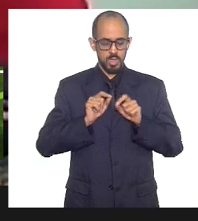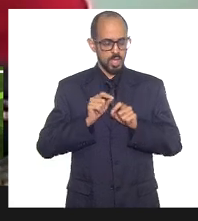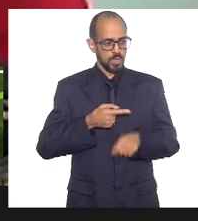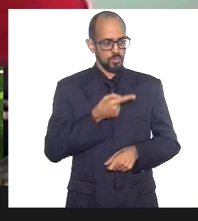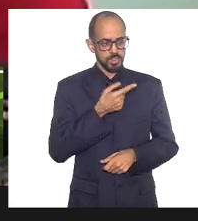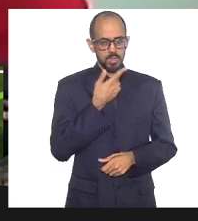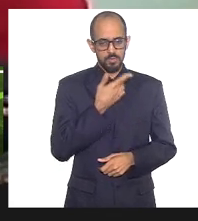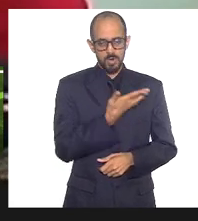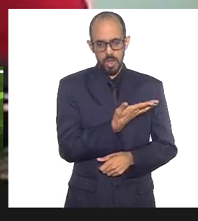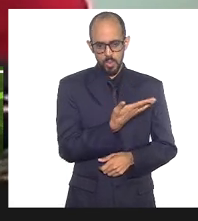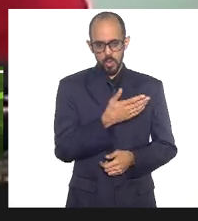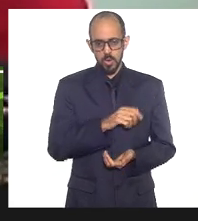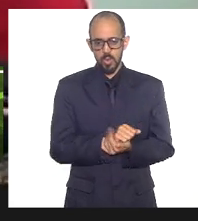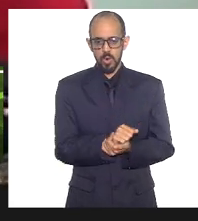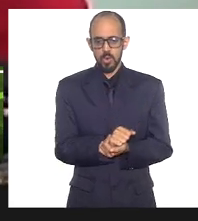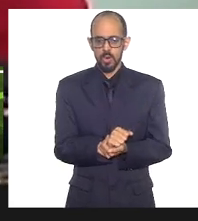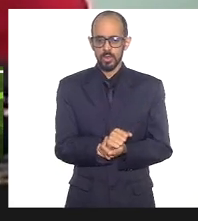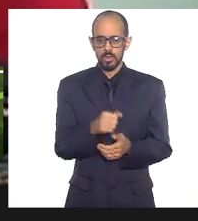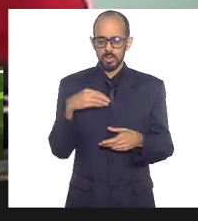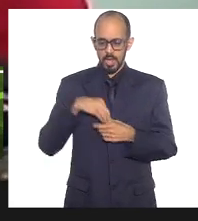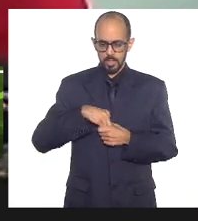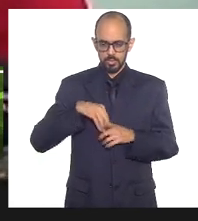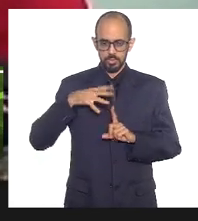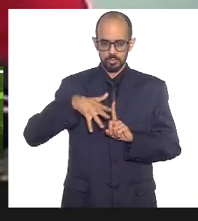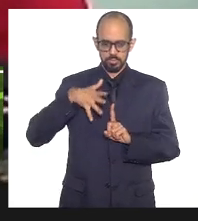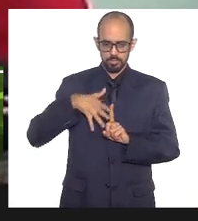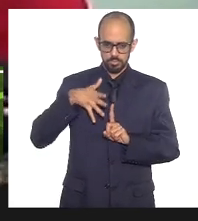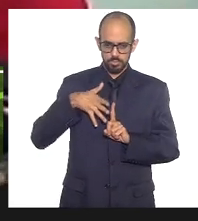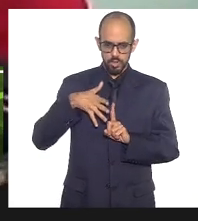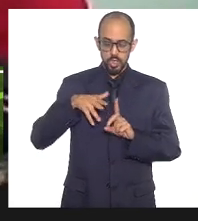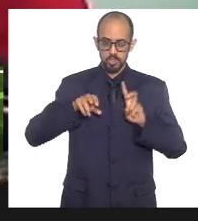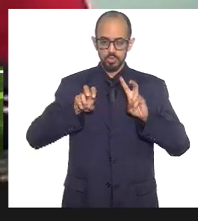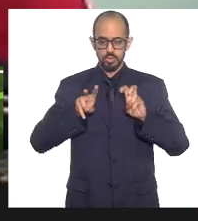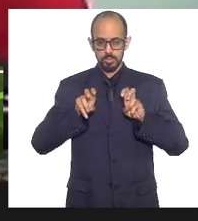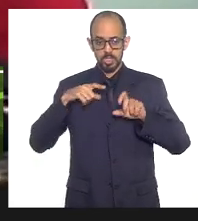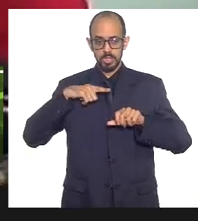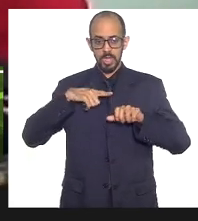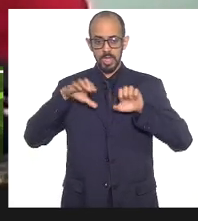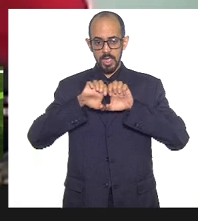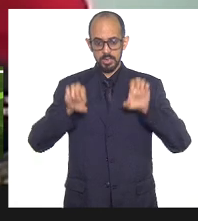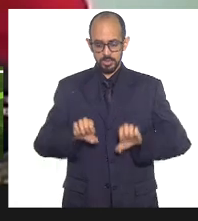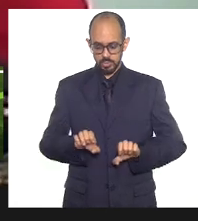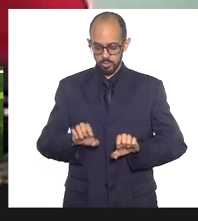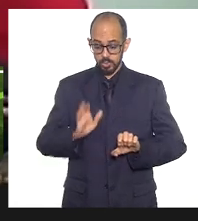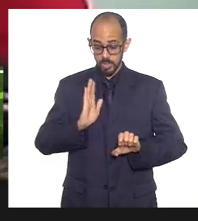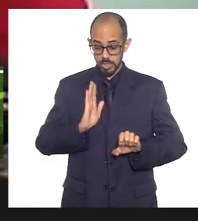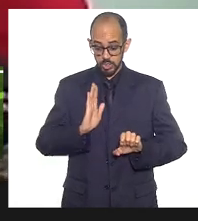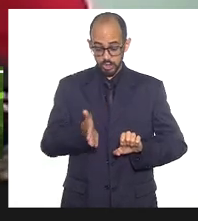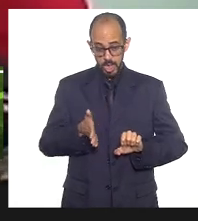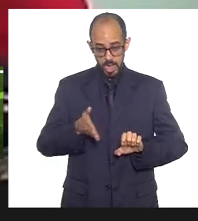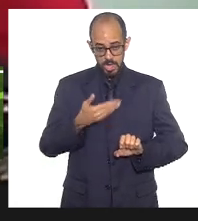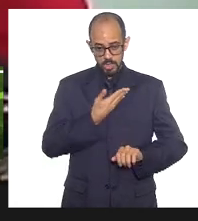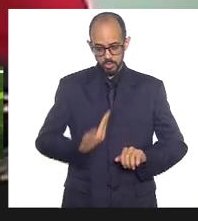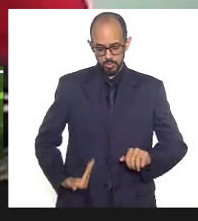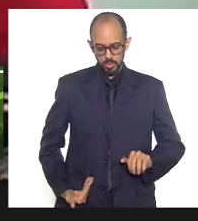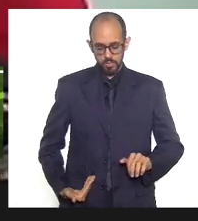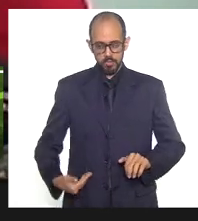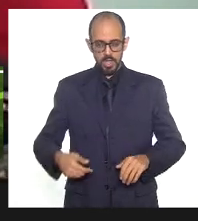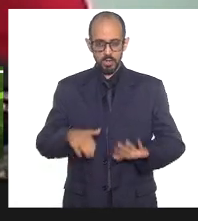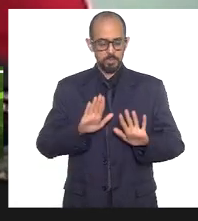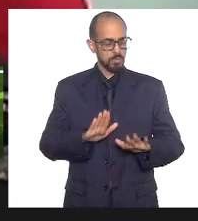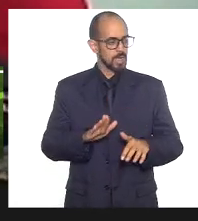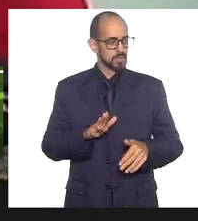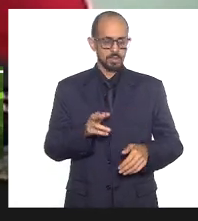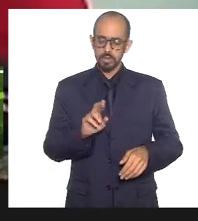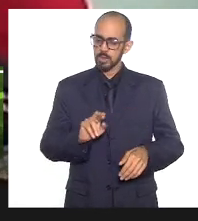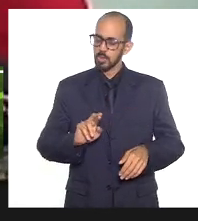dado aqui é que apesar das estruturas existentes, essas estruturas nem